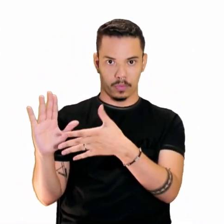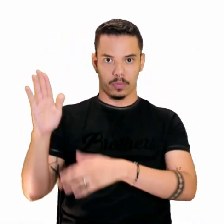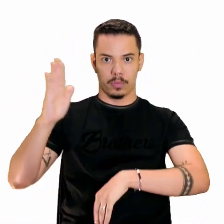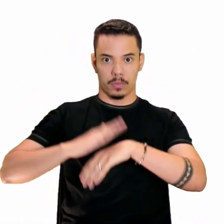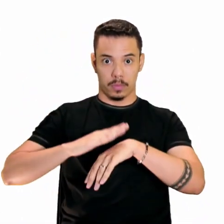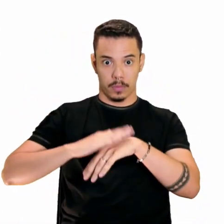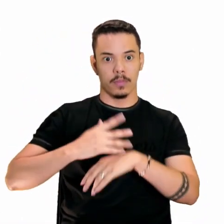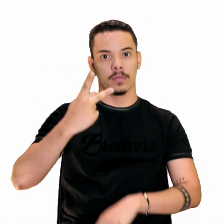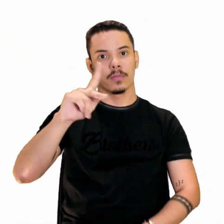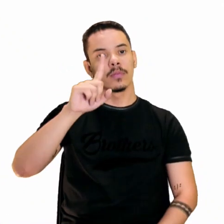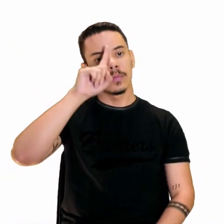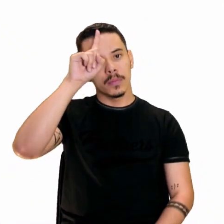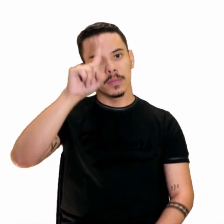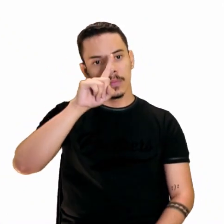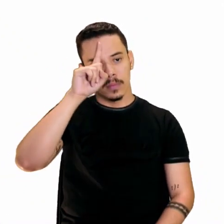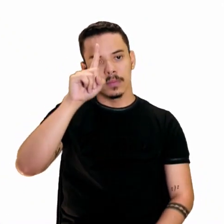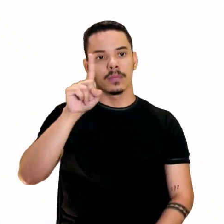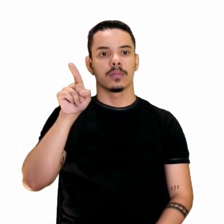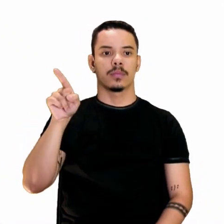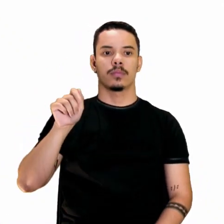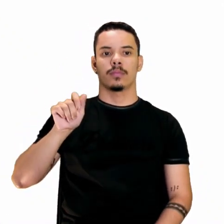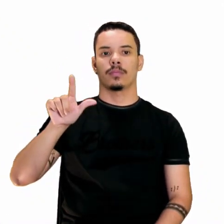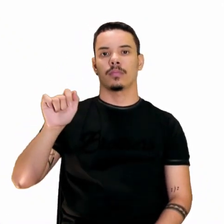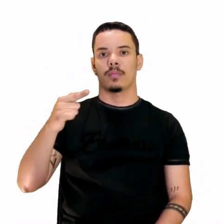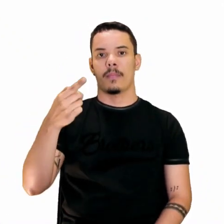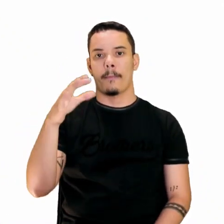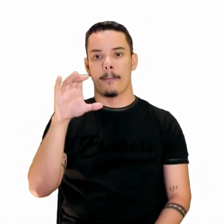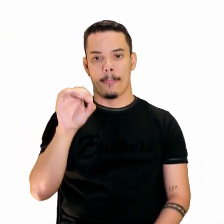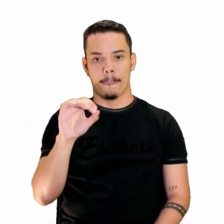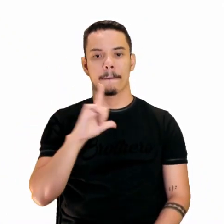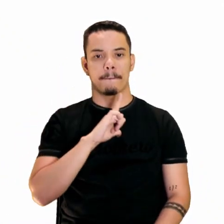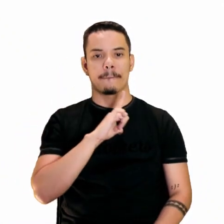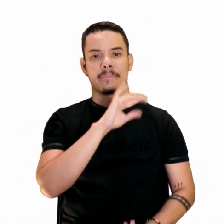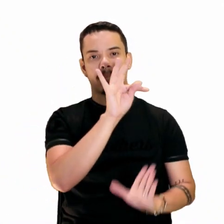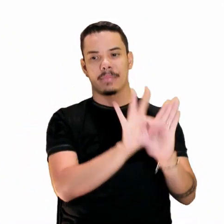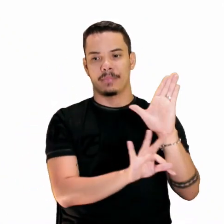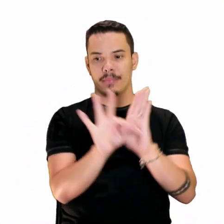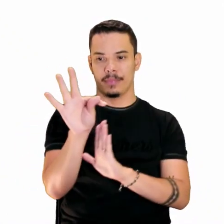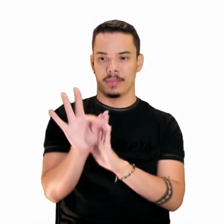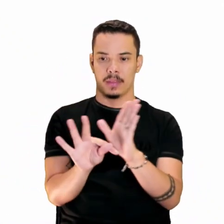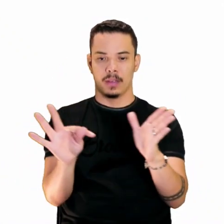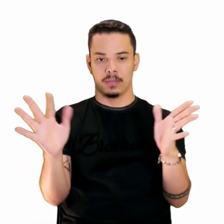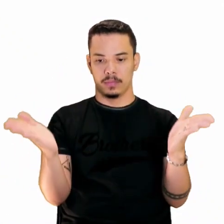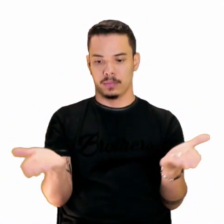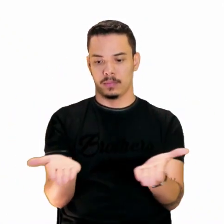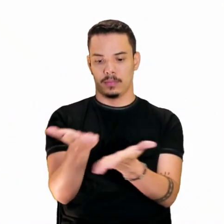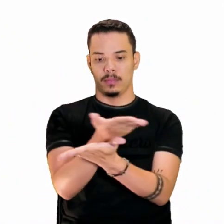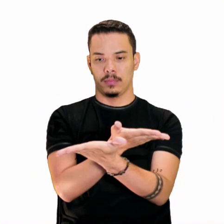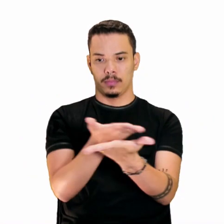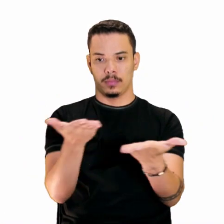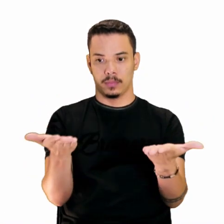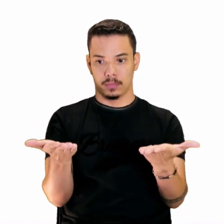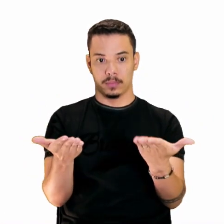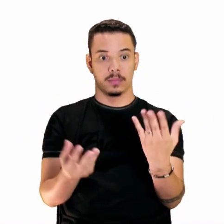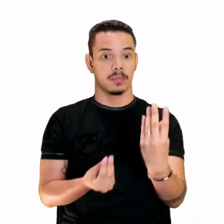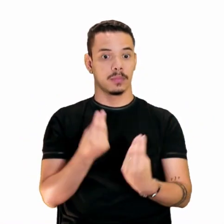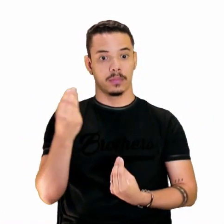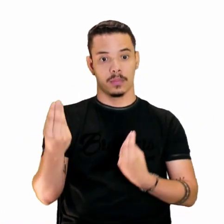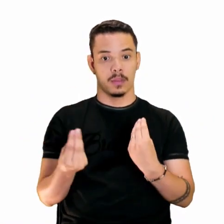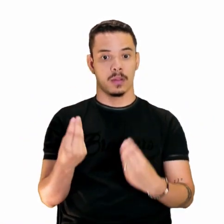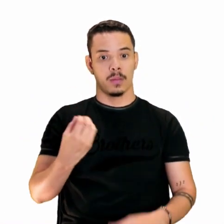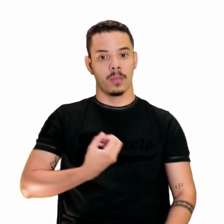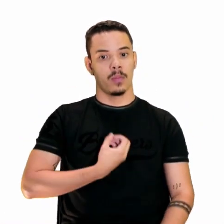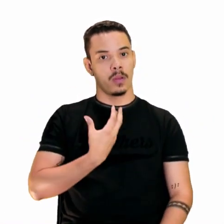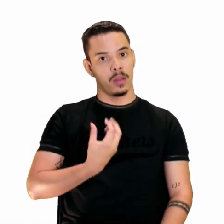vai produzir. E aqui a alusão. Trouxe a intertextualidade. Olha só. Como diria o